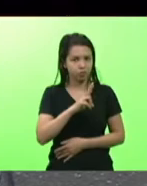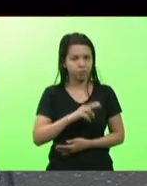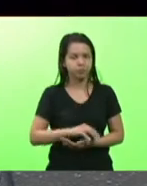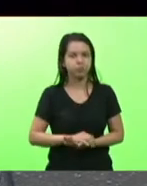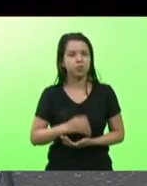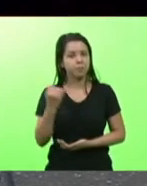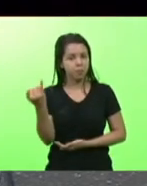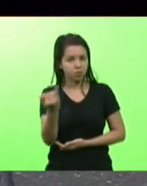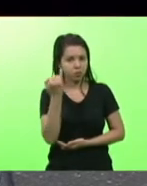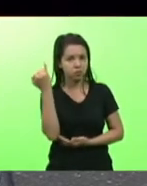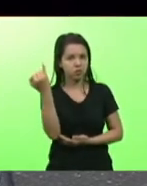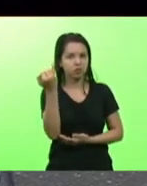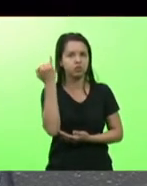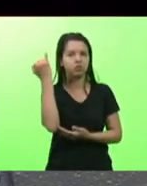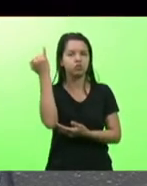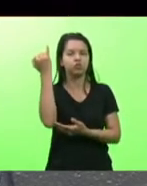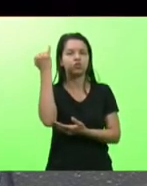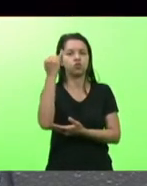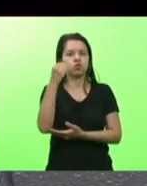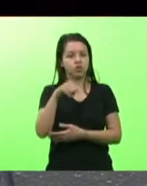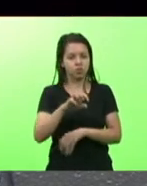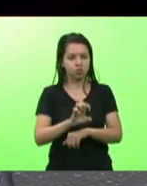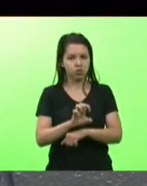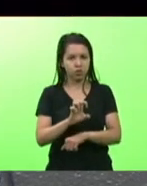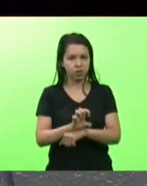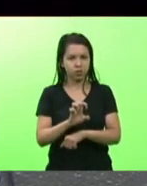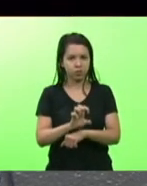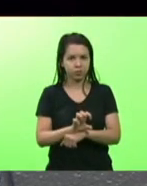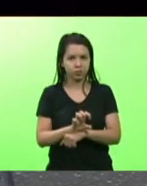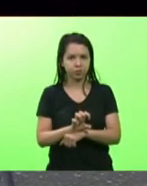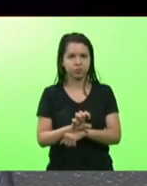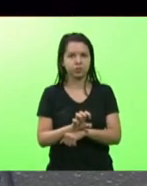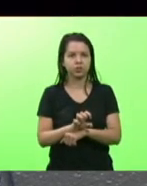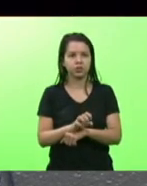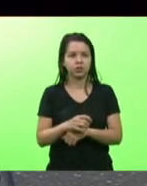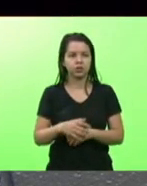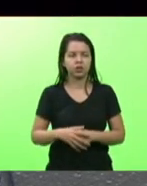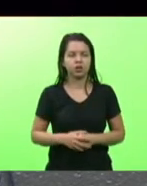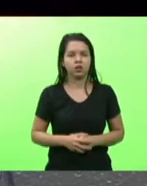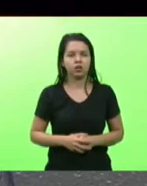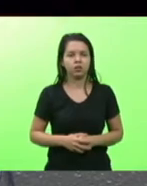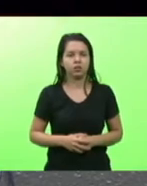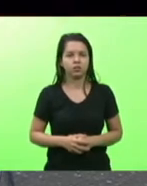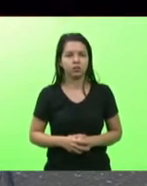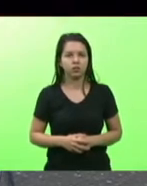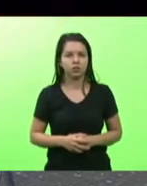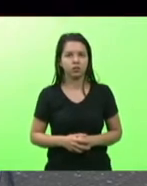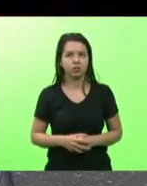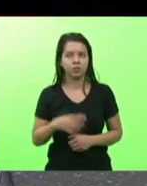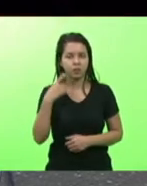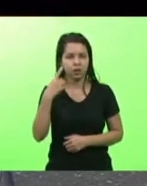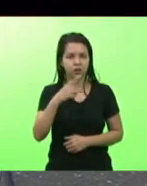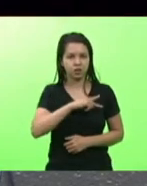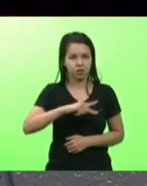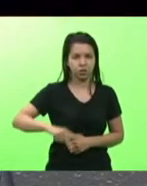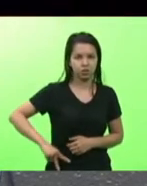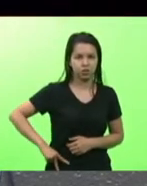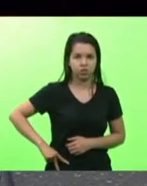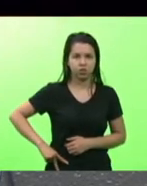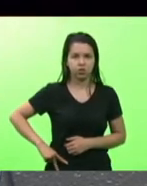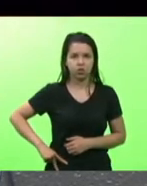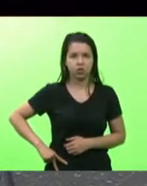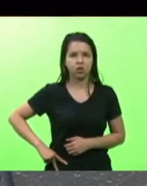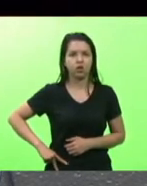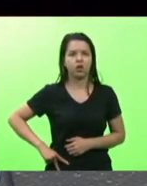necessários para o nosso Estado gostaria presidente Mauro de fazer esse